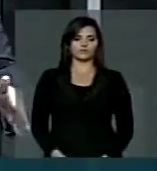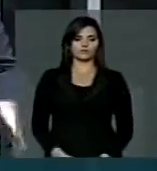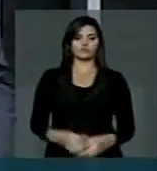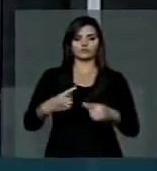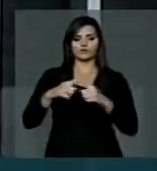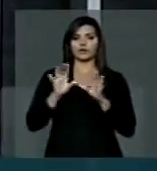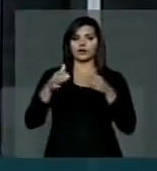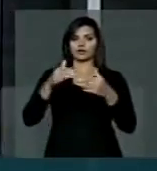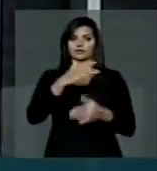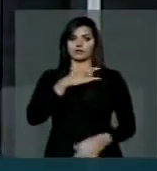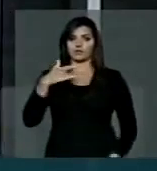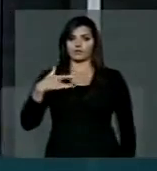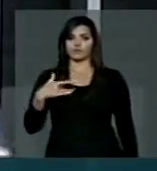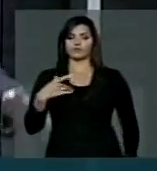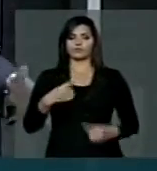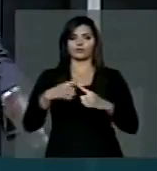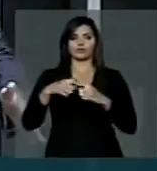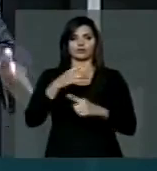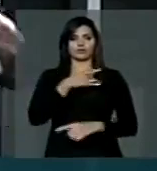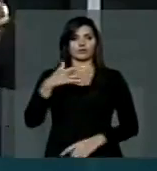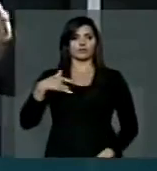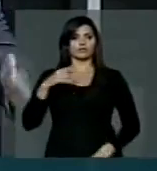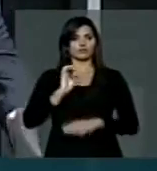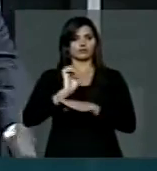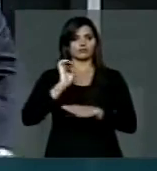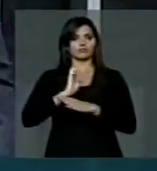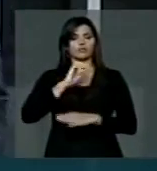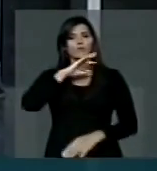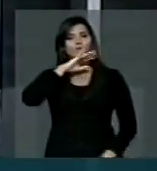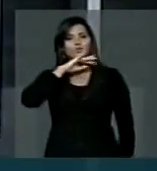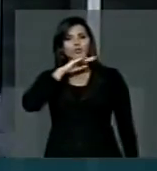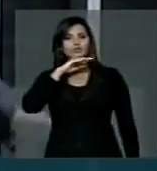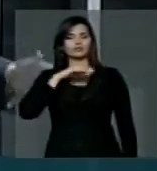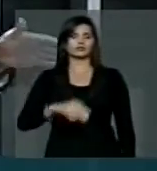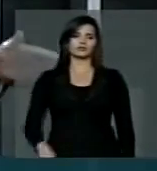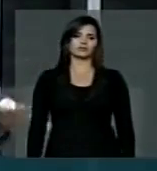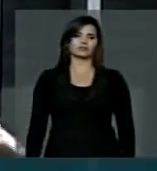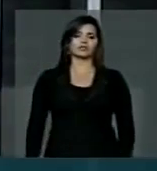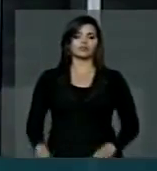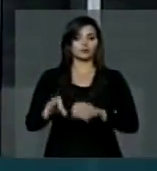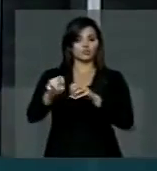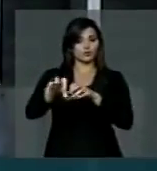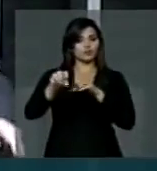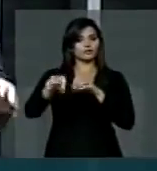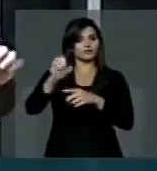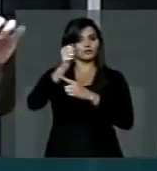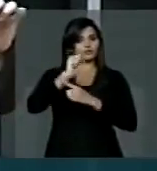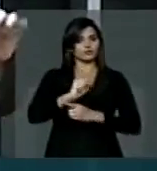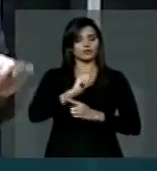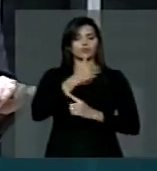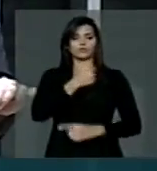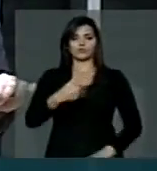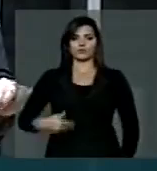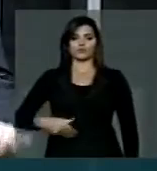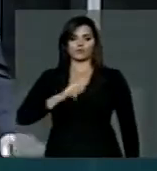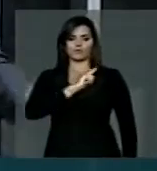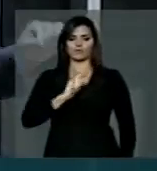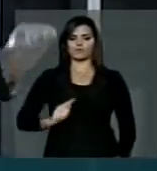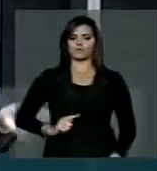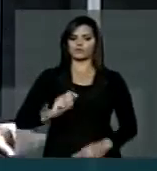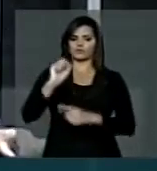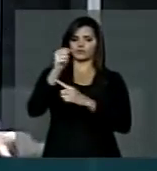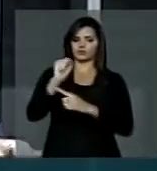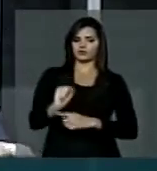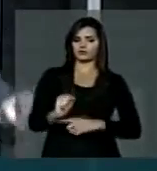saúde, onde a saúde no estado vai mal, está na UTI. É assim na educação, quando o governo de Sergipe não